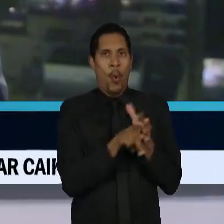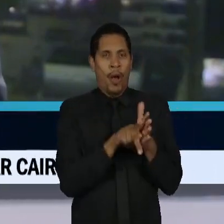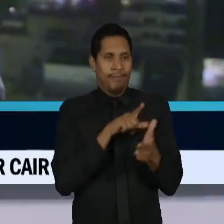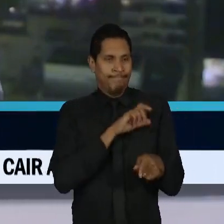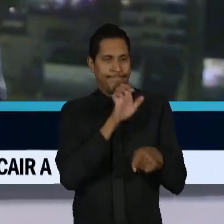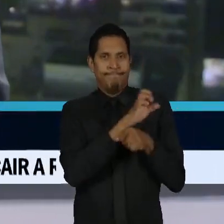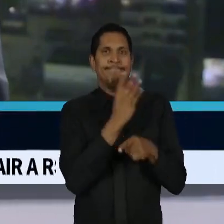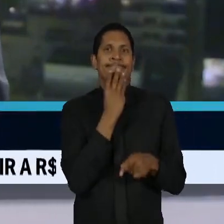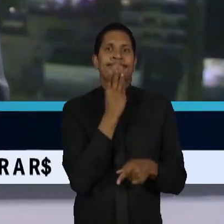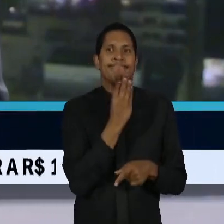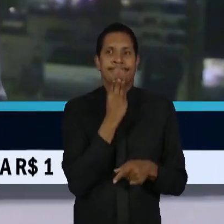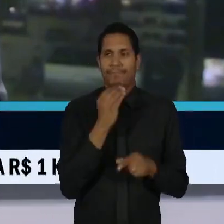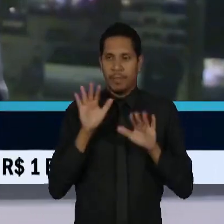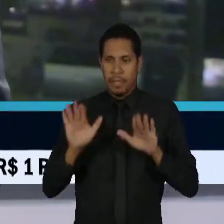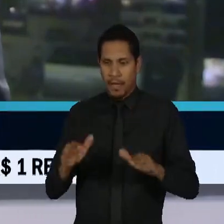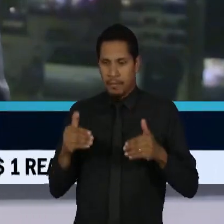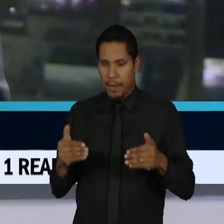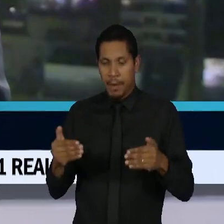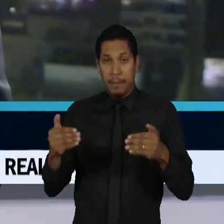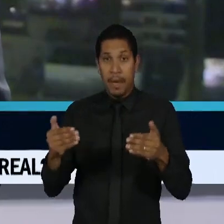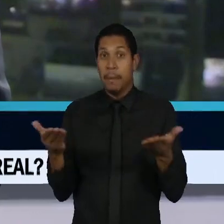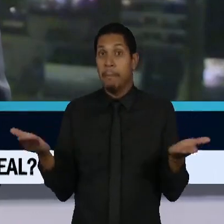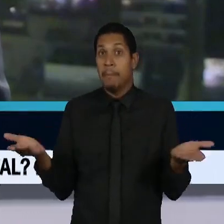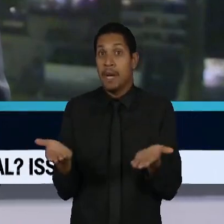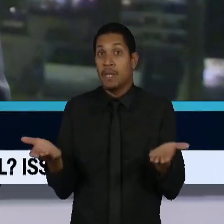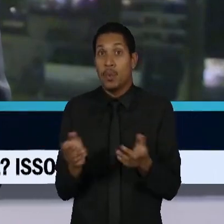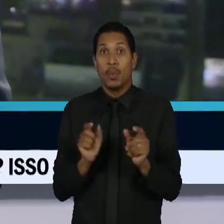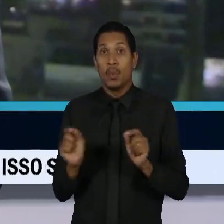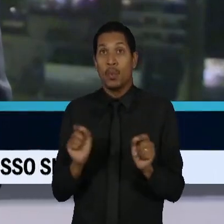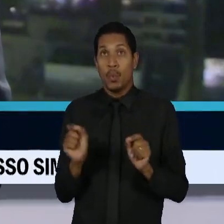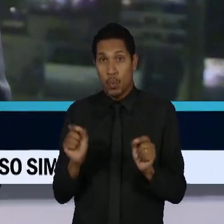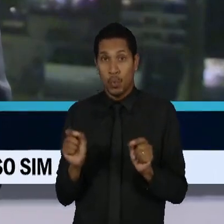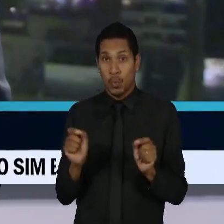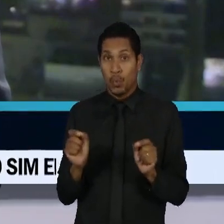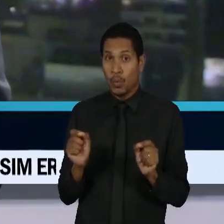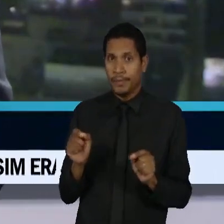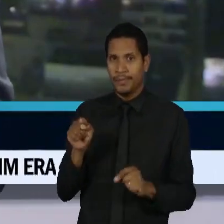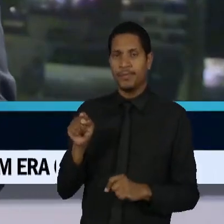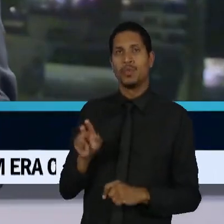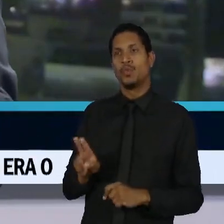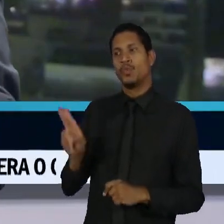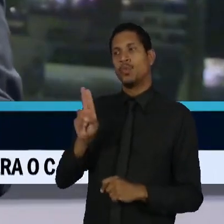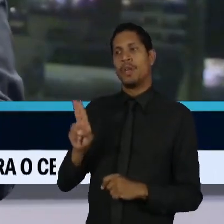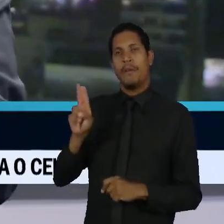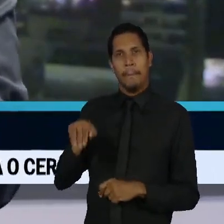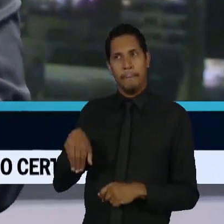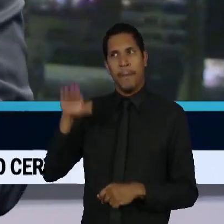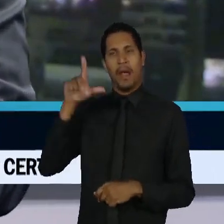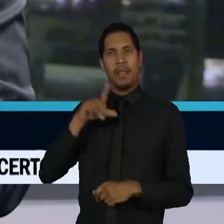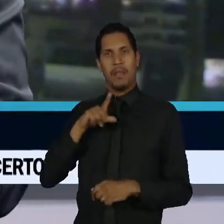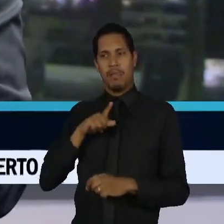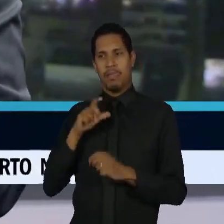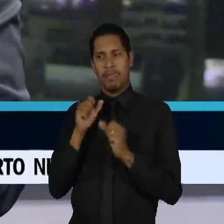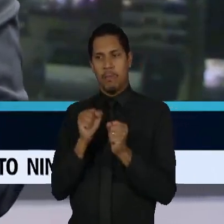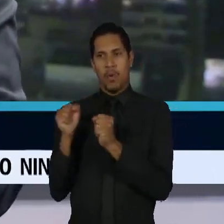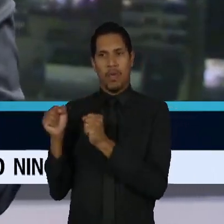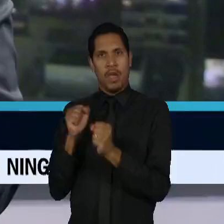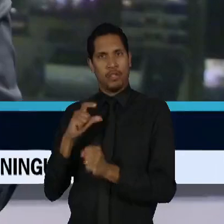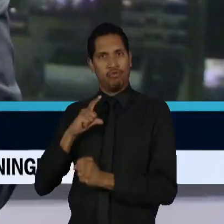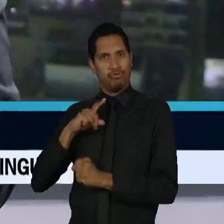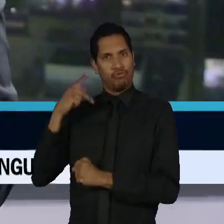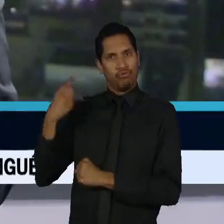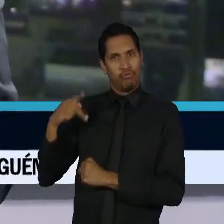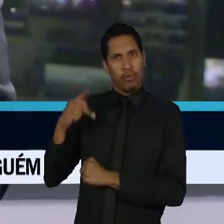mantendo isso desse jeito. Só que agora, o Netanyahu usava o quê? O grande poderio, ou pelo menos o alegado grande